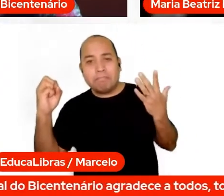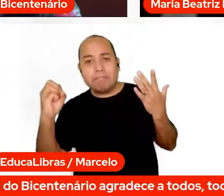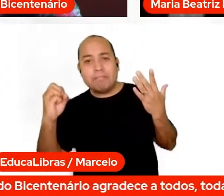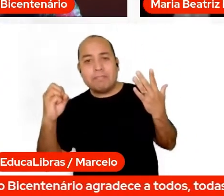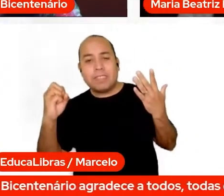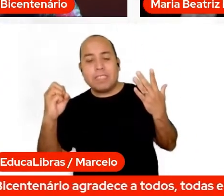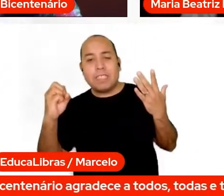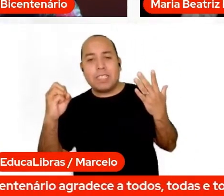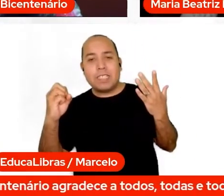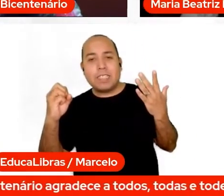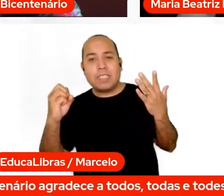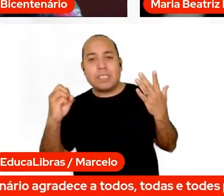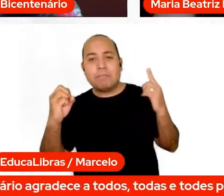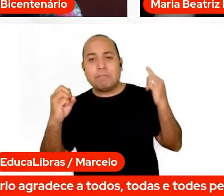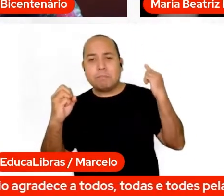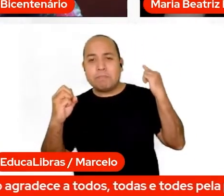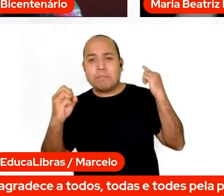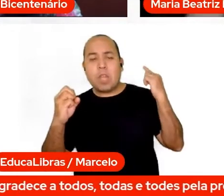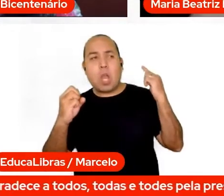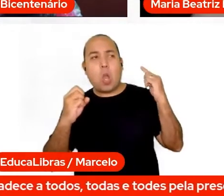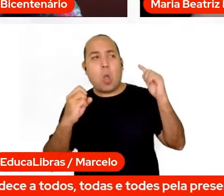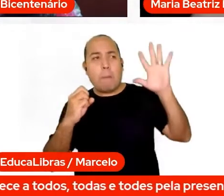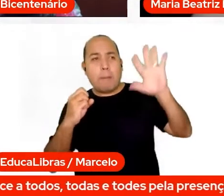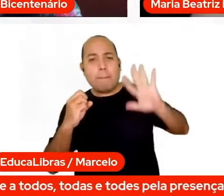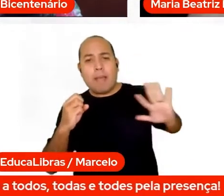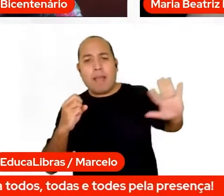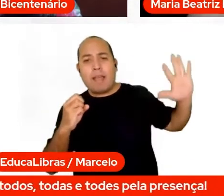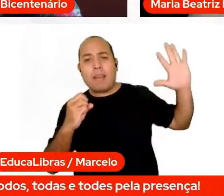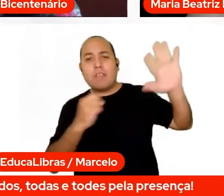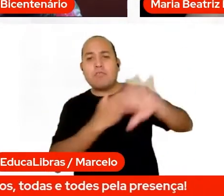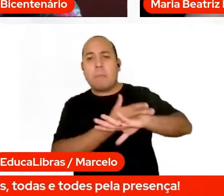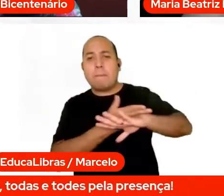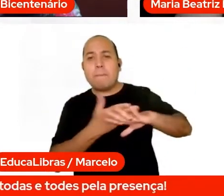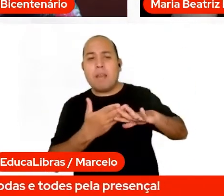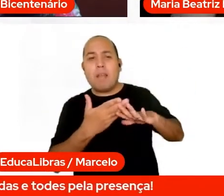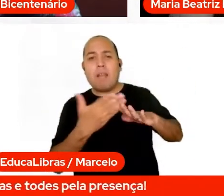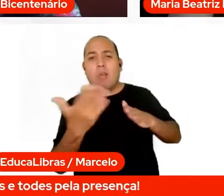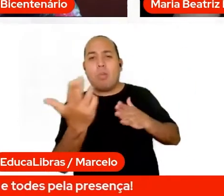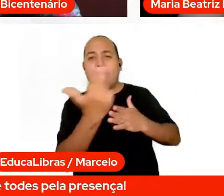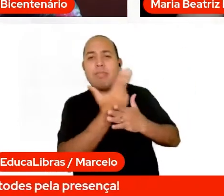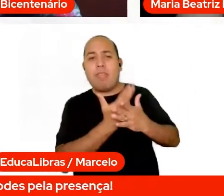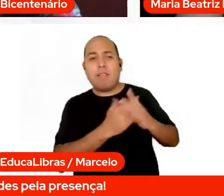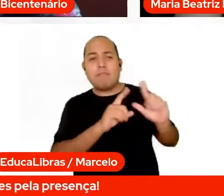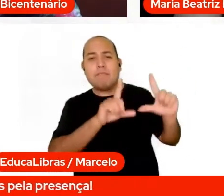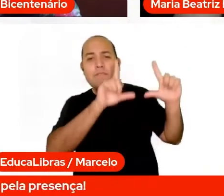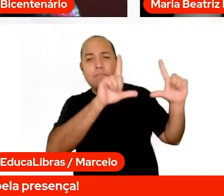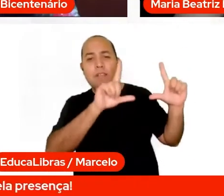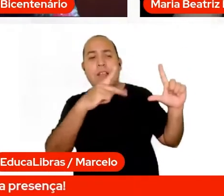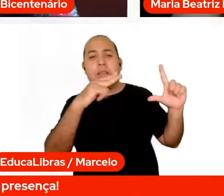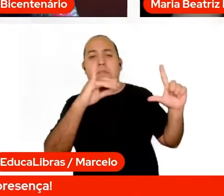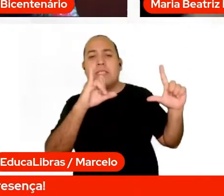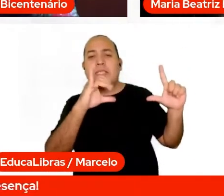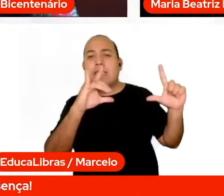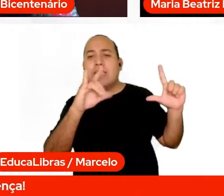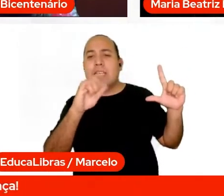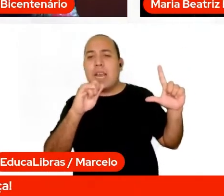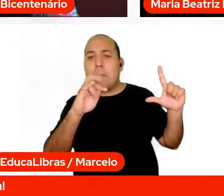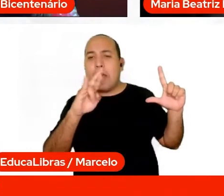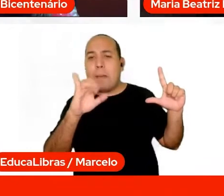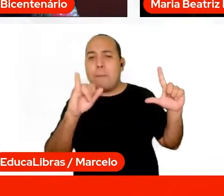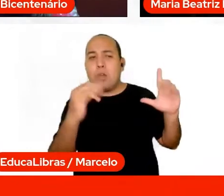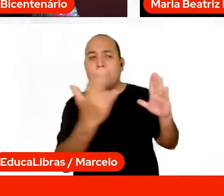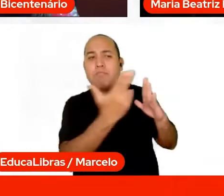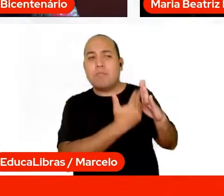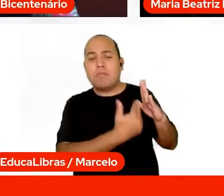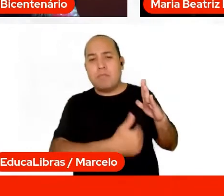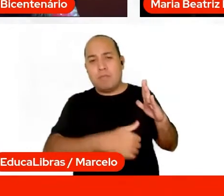sala, e aqui uma parede branca com a arte da Priscila Barbosa sobre uma mulher